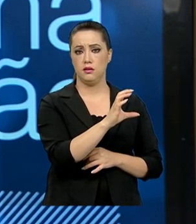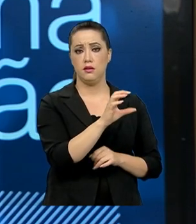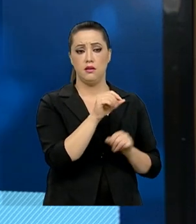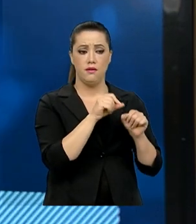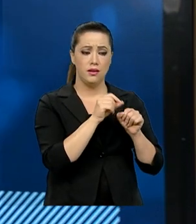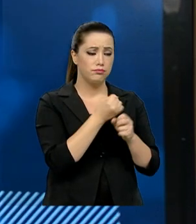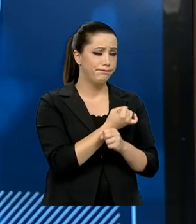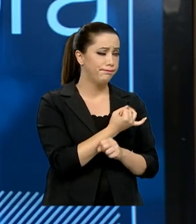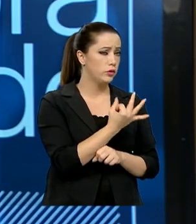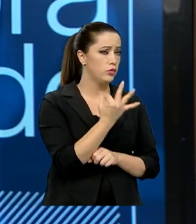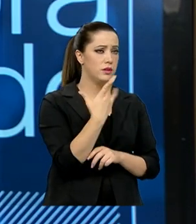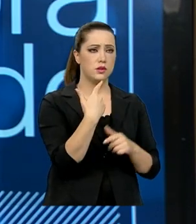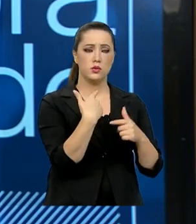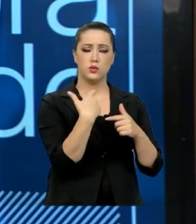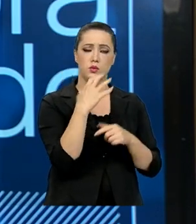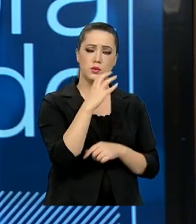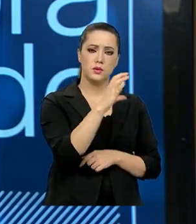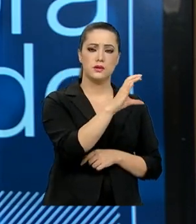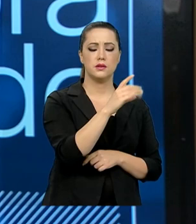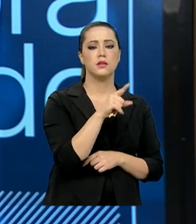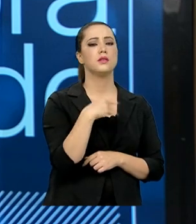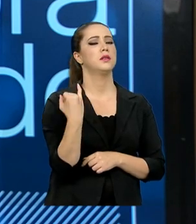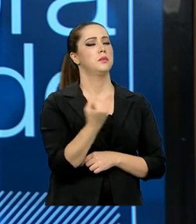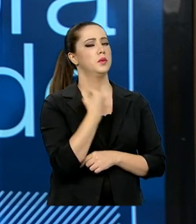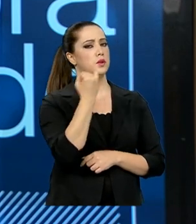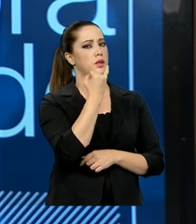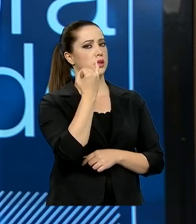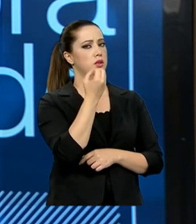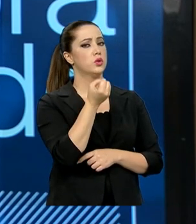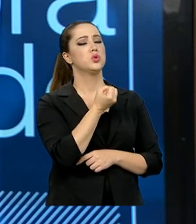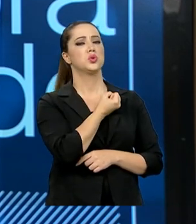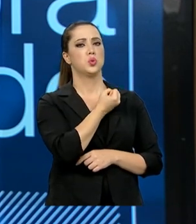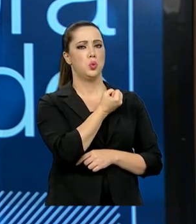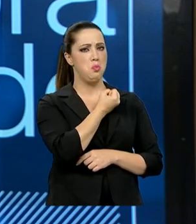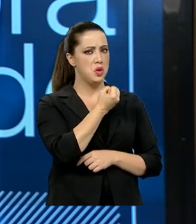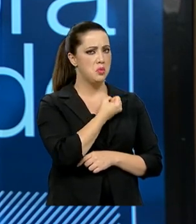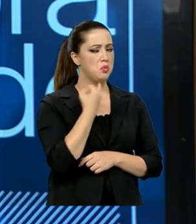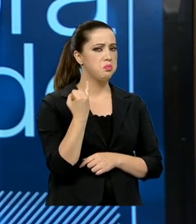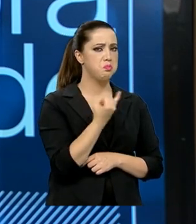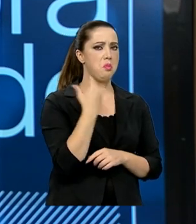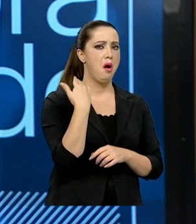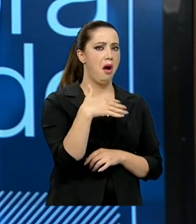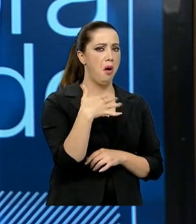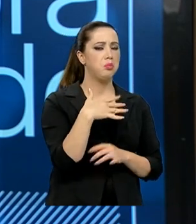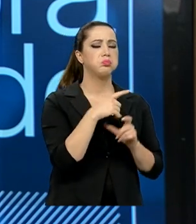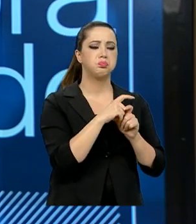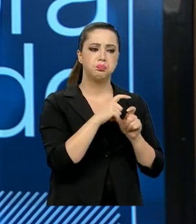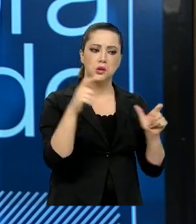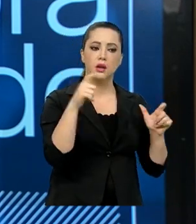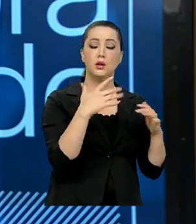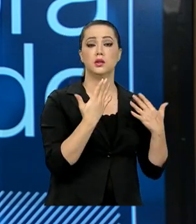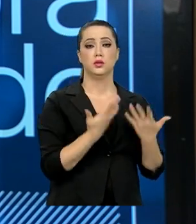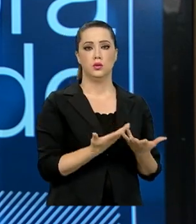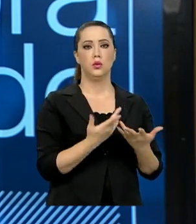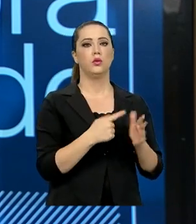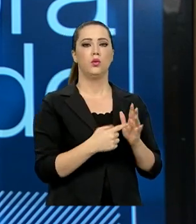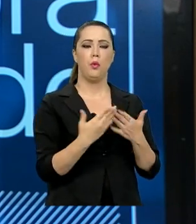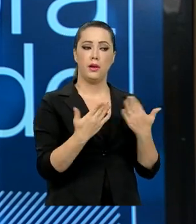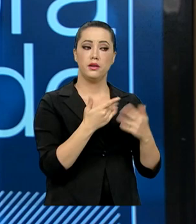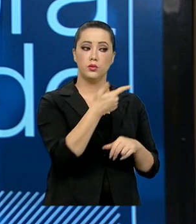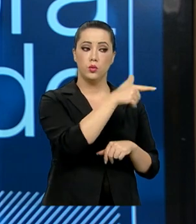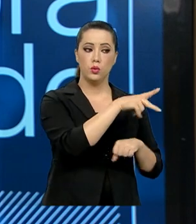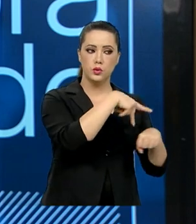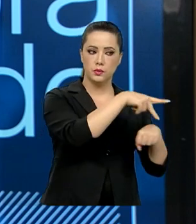relevante e em termos de volume nós nos destacamos no cenário internacional.